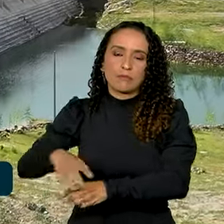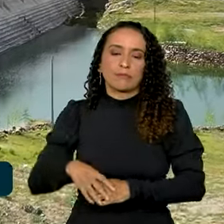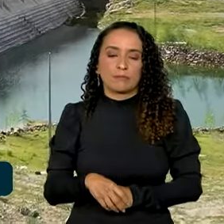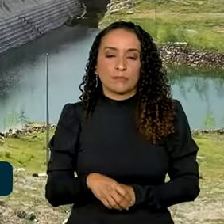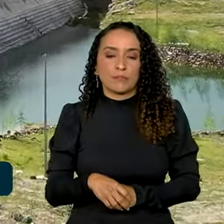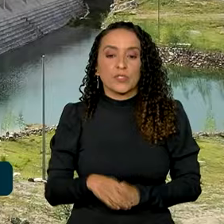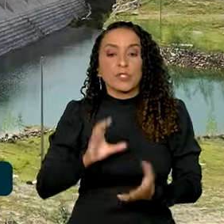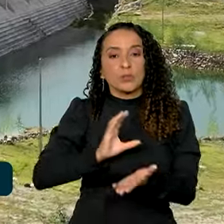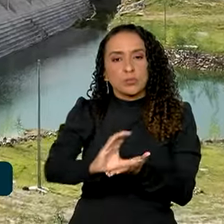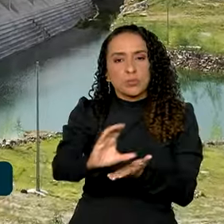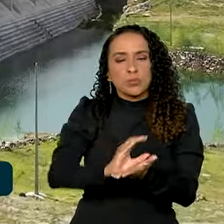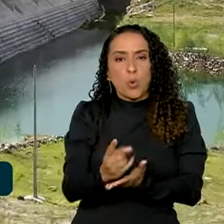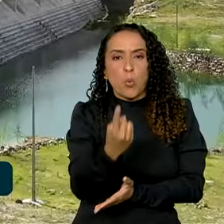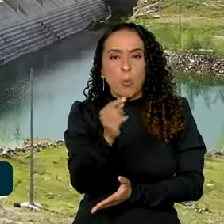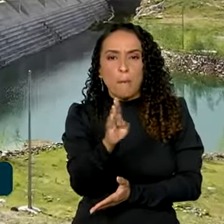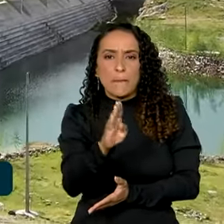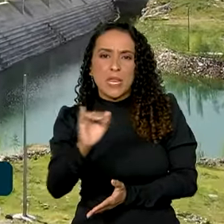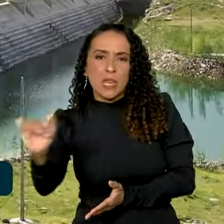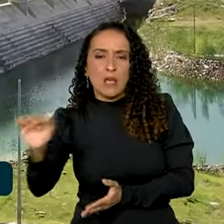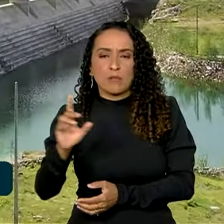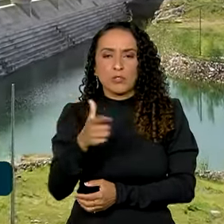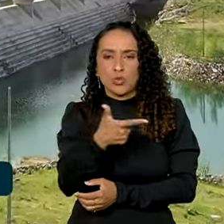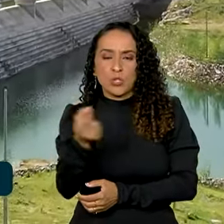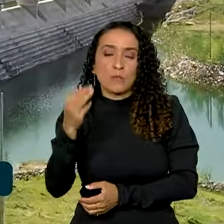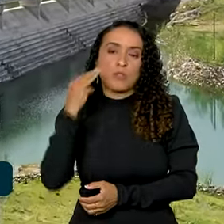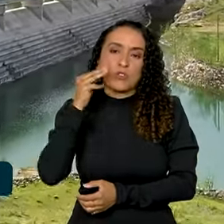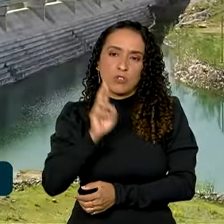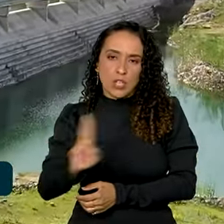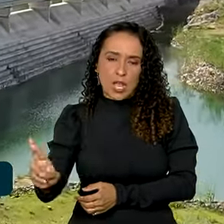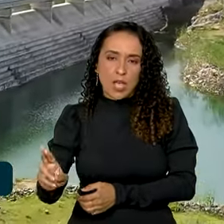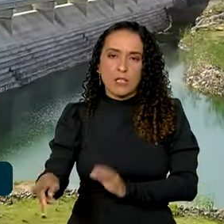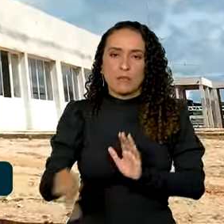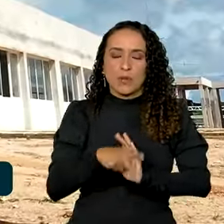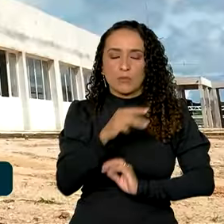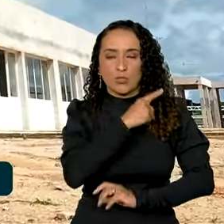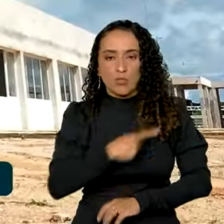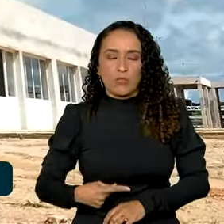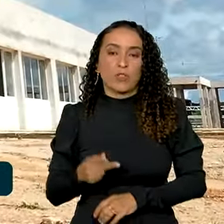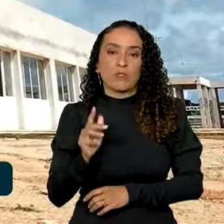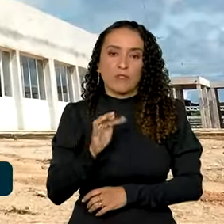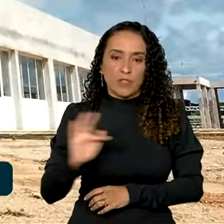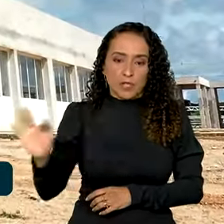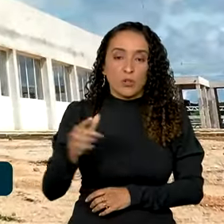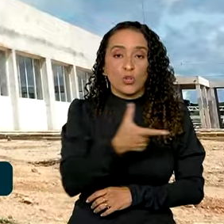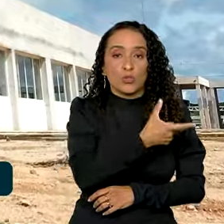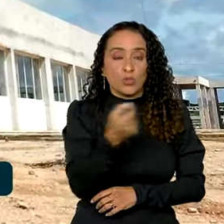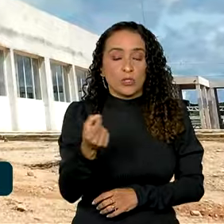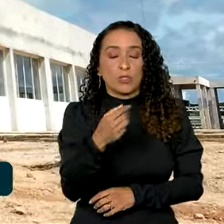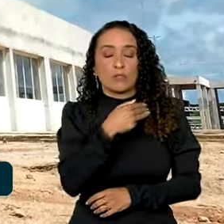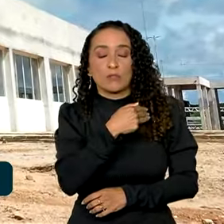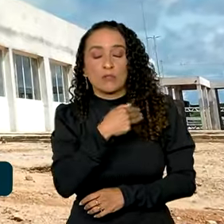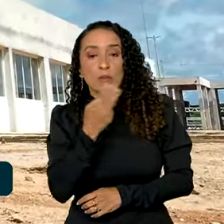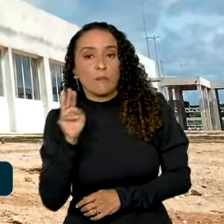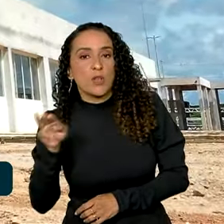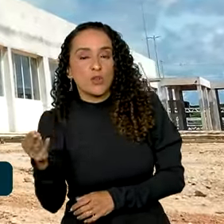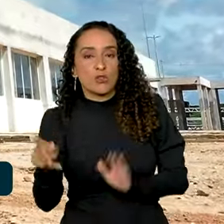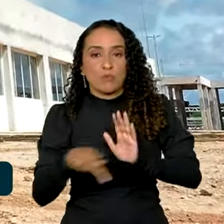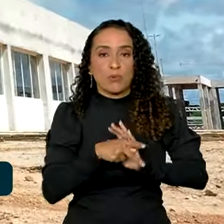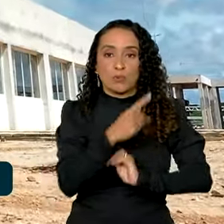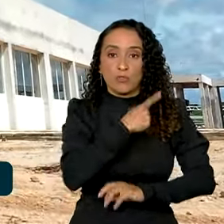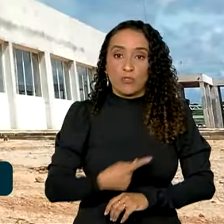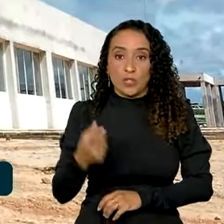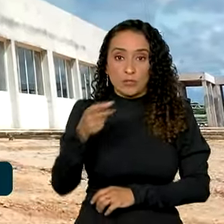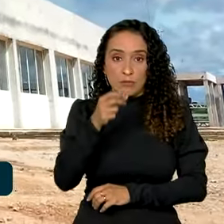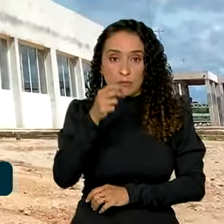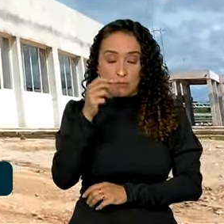Com investimentos de R 1,2 bilhão do governo federal e R 200 milhões do governo de Pernambuco, a primeira